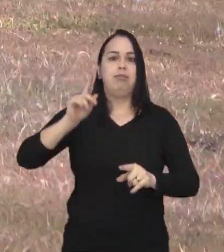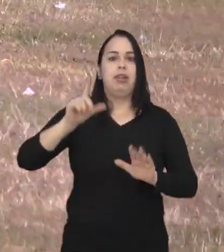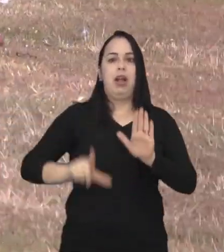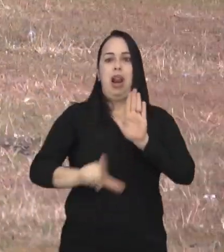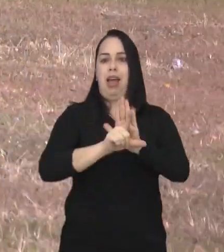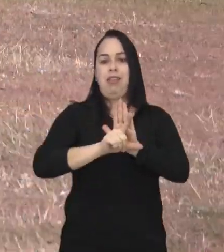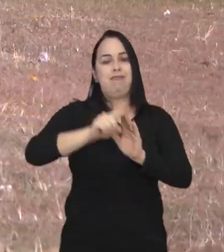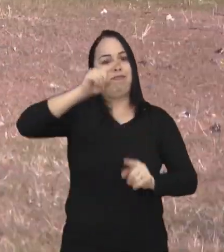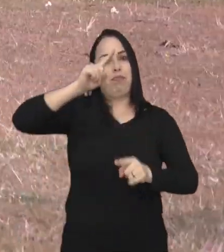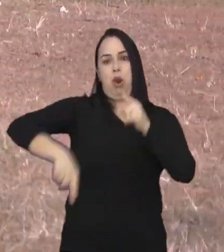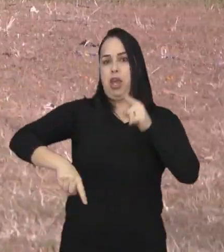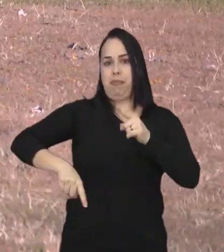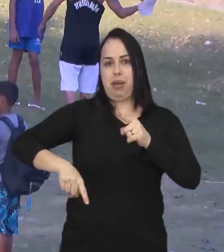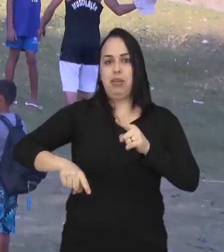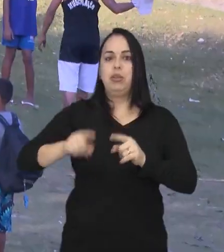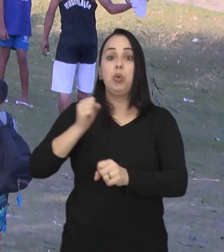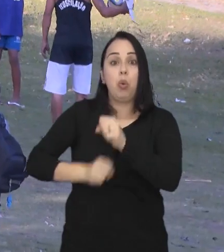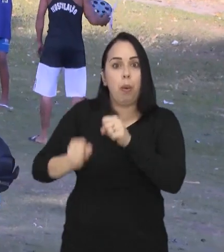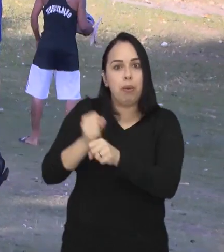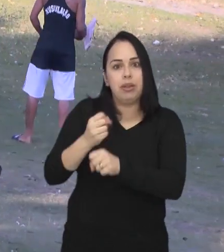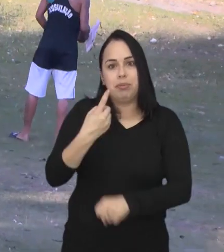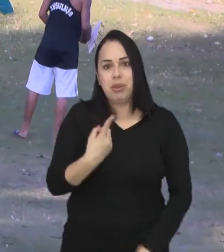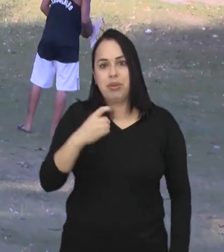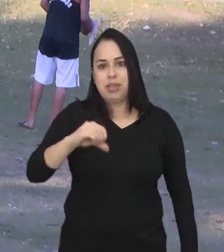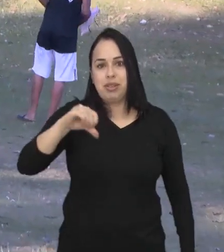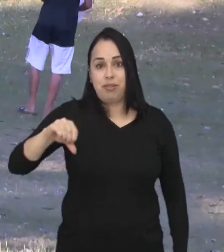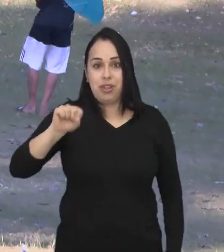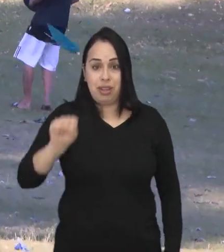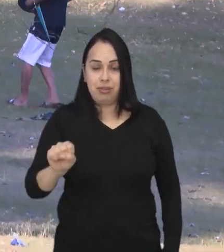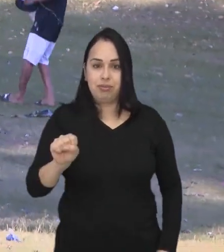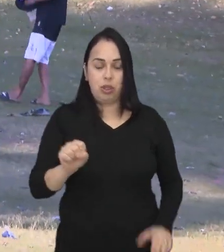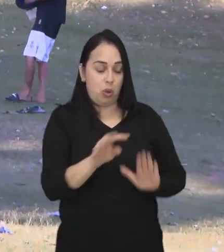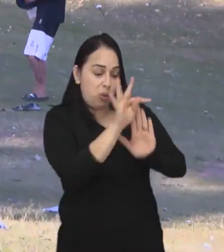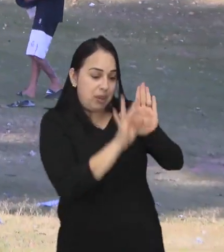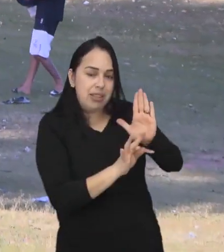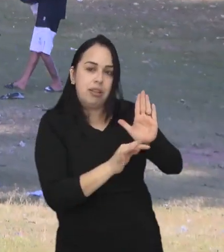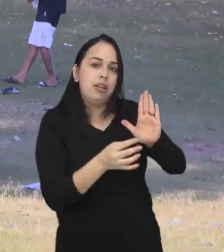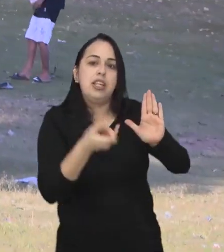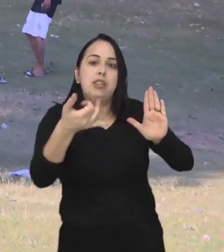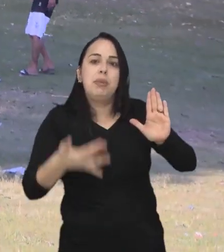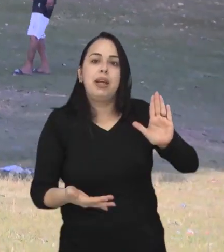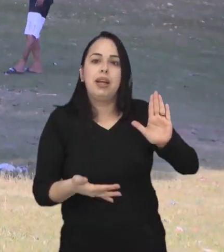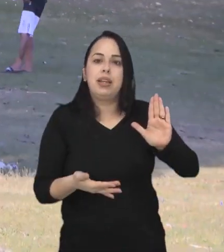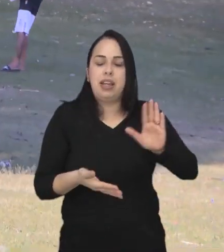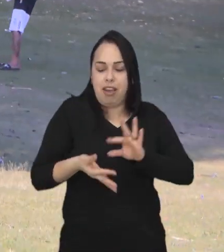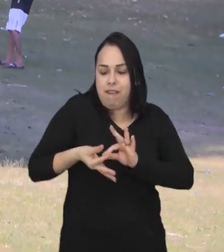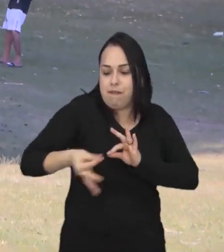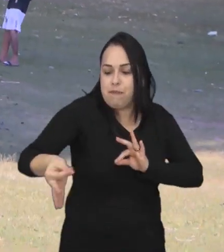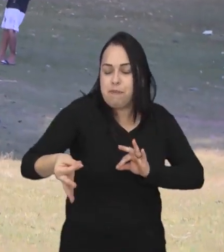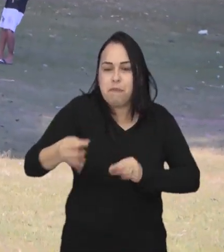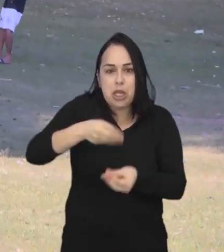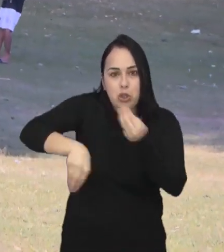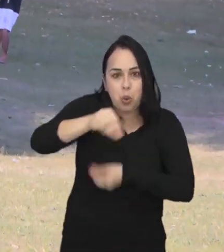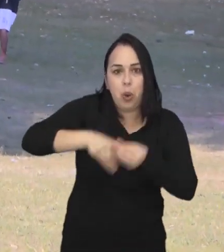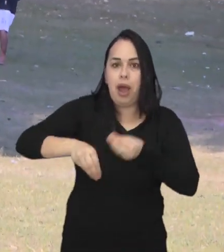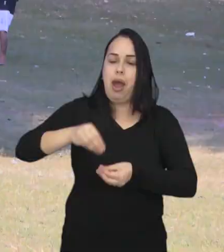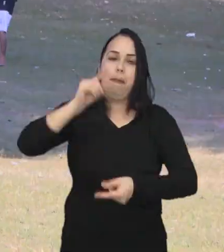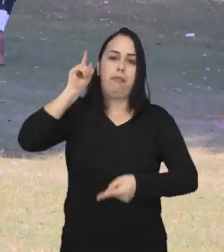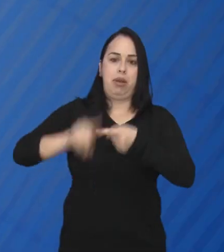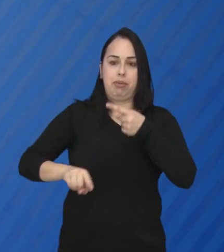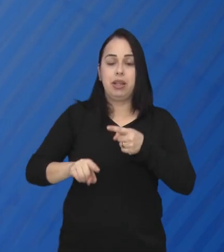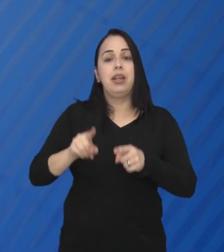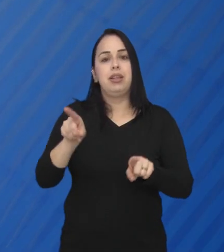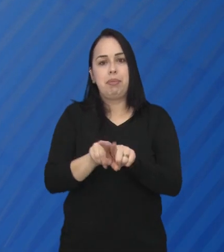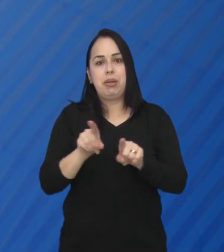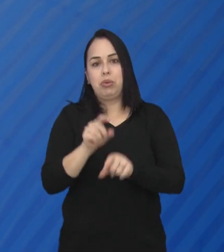lei em todo o estado de São Paulo desde 1998. O texto proíbe a fabricação e comercialização da mistura.